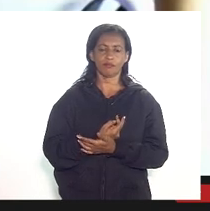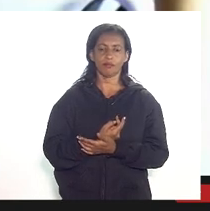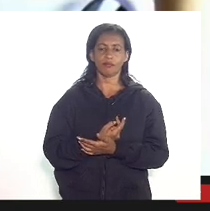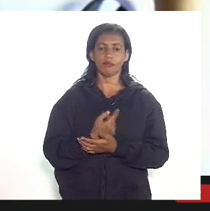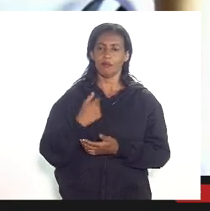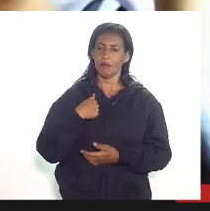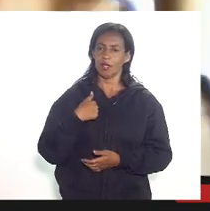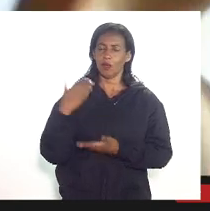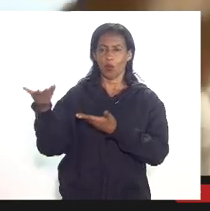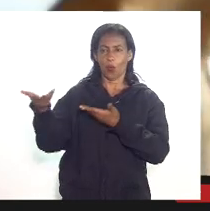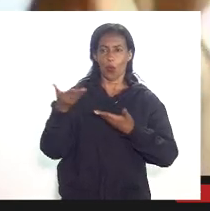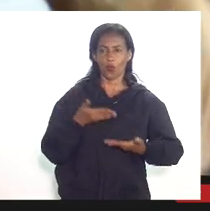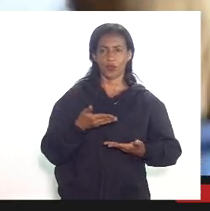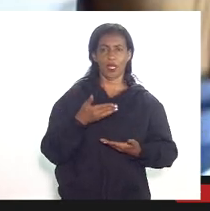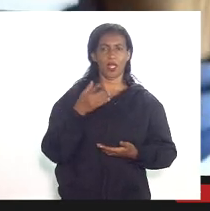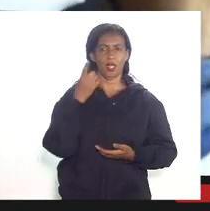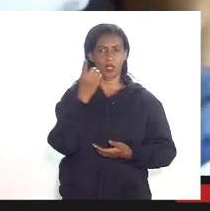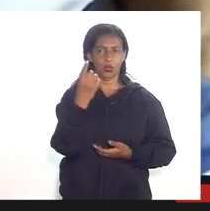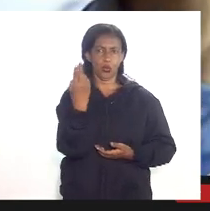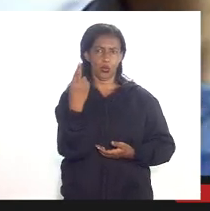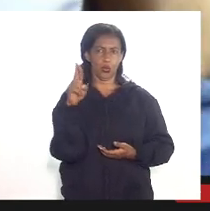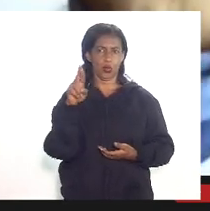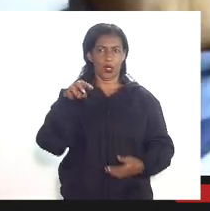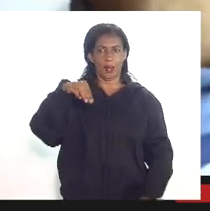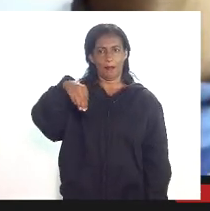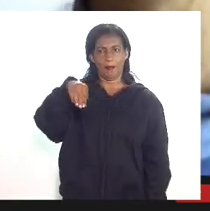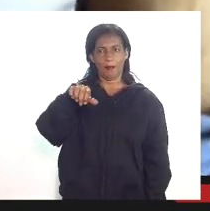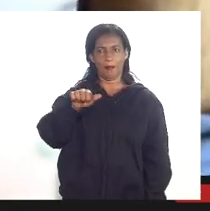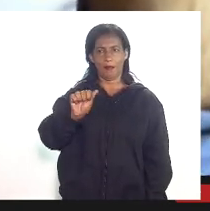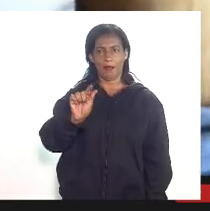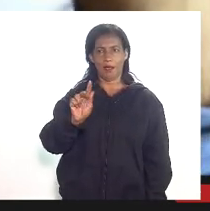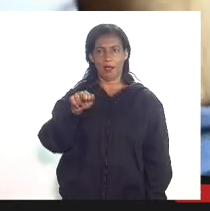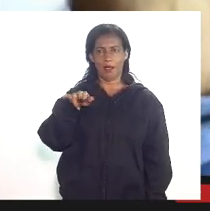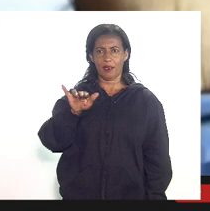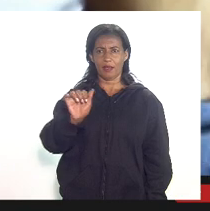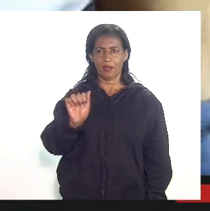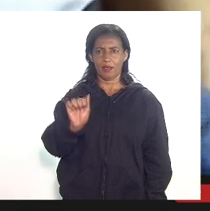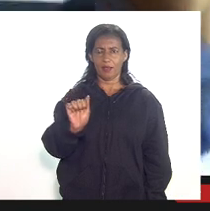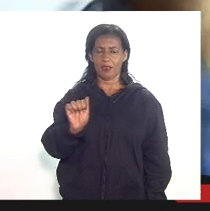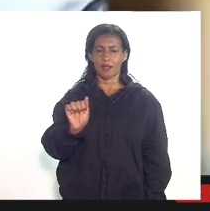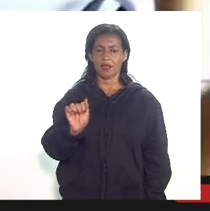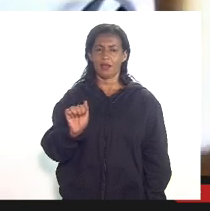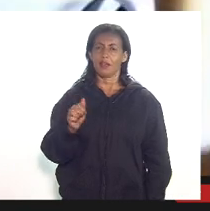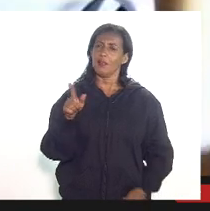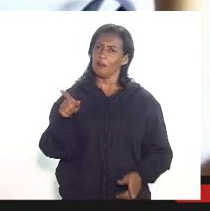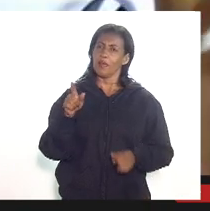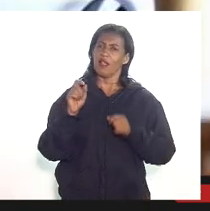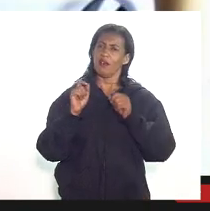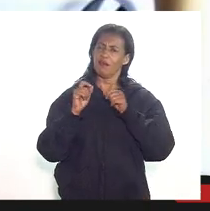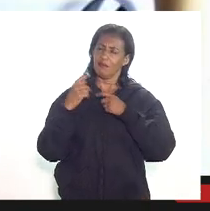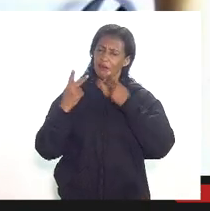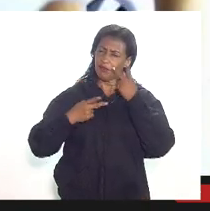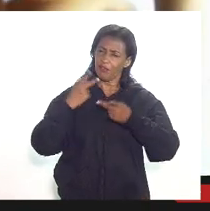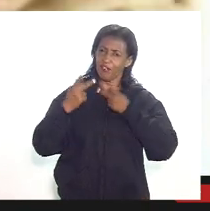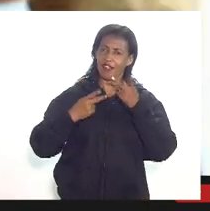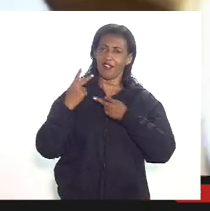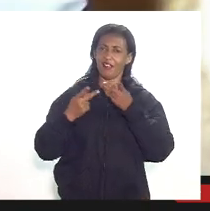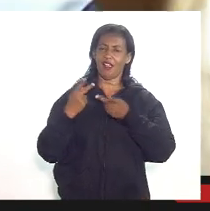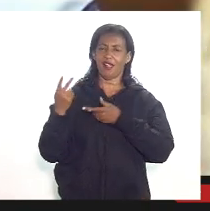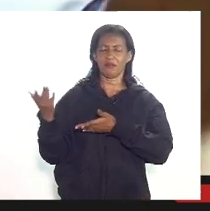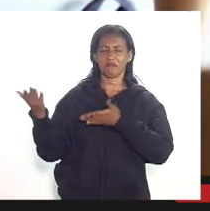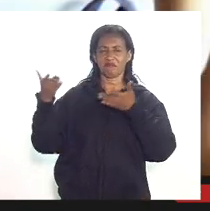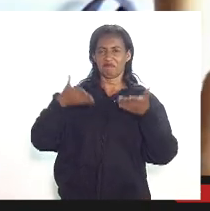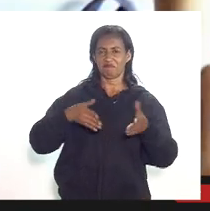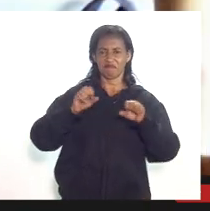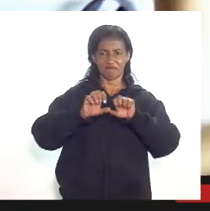chamaria a doutora Magda para dar o opinamento do opinamento para fazer a expulsão porque ela inclusive